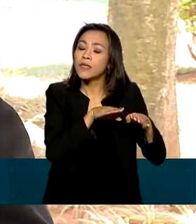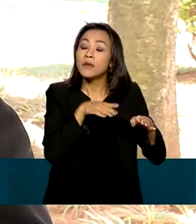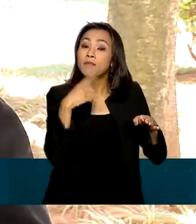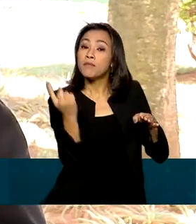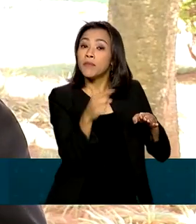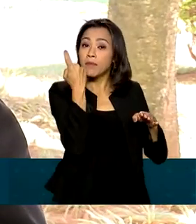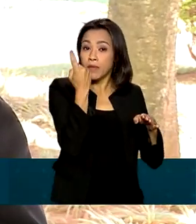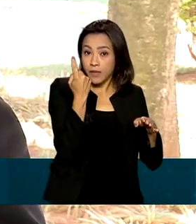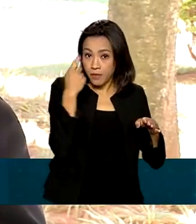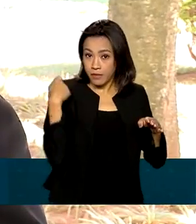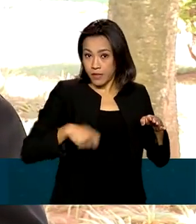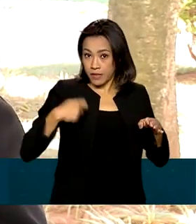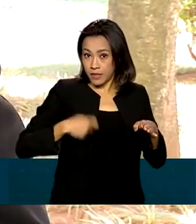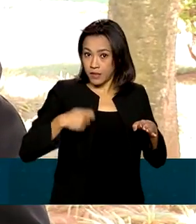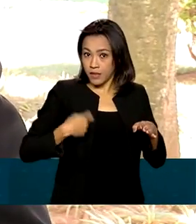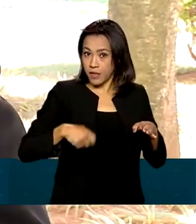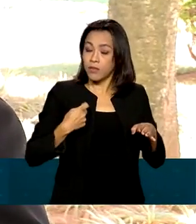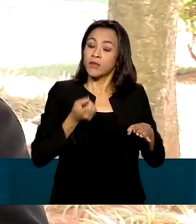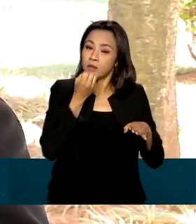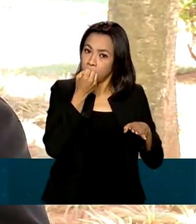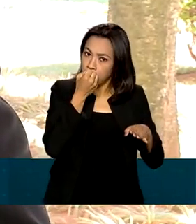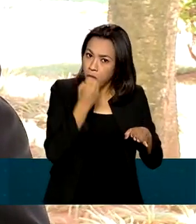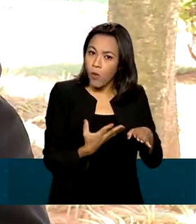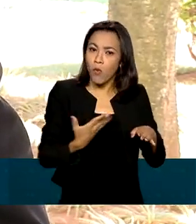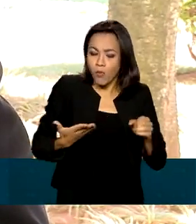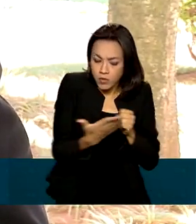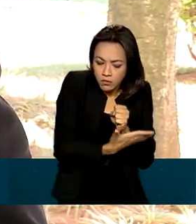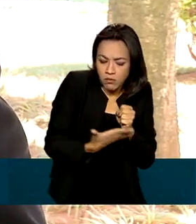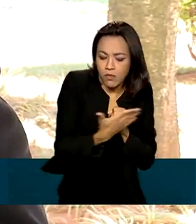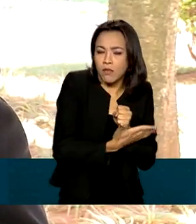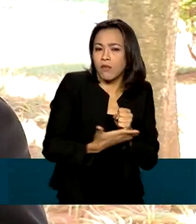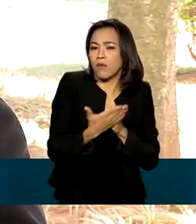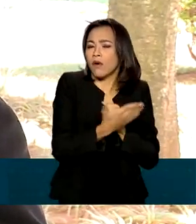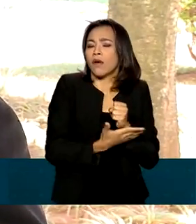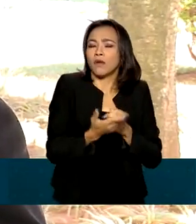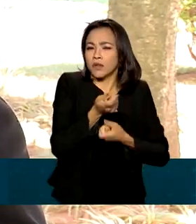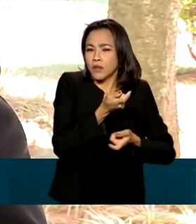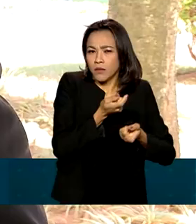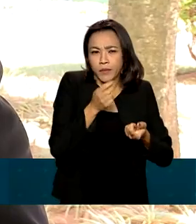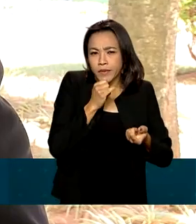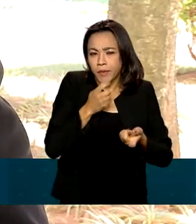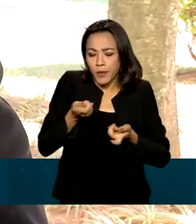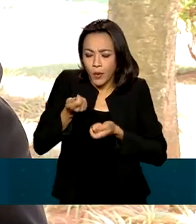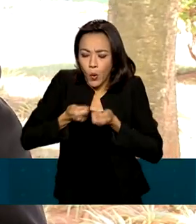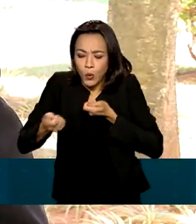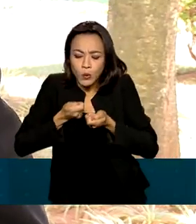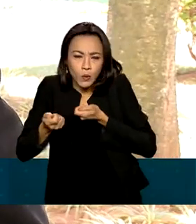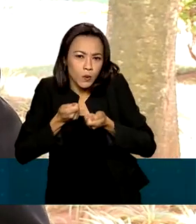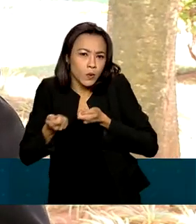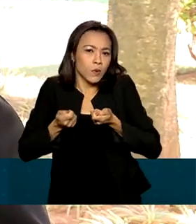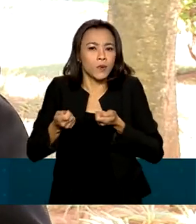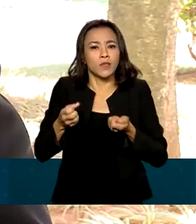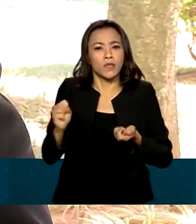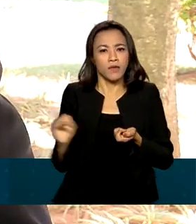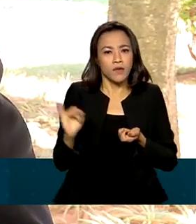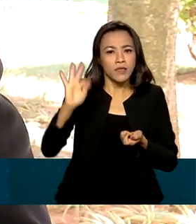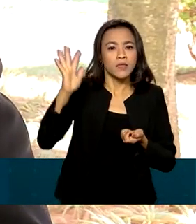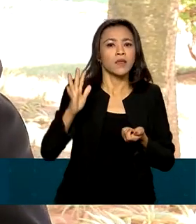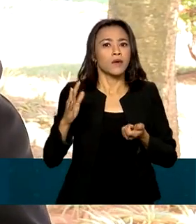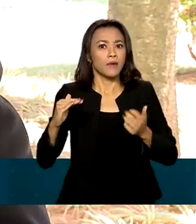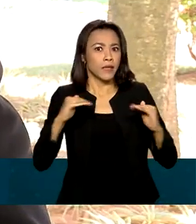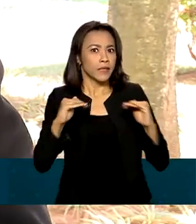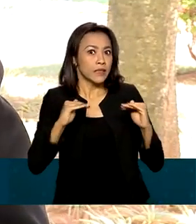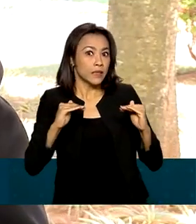ter bons fundamentos econômicos, por exemplo, controle da inflação, equilíbrio das contas públicas, que a gente conseguiu